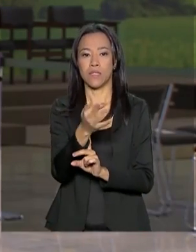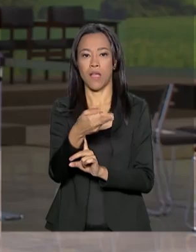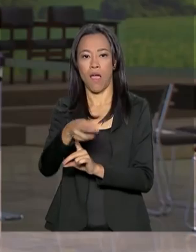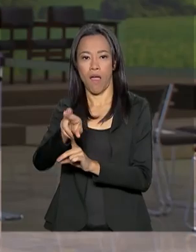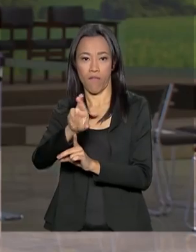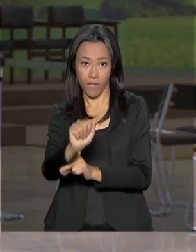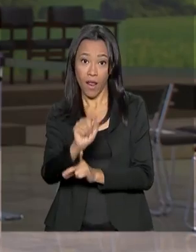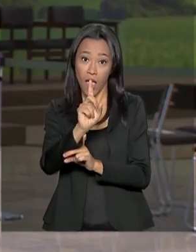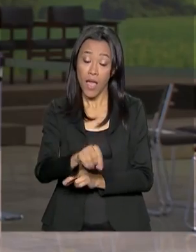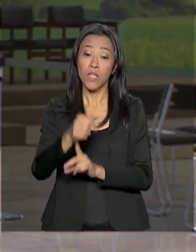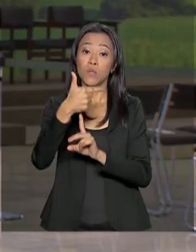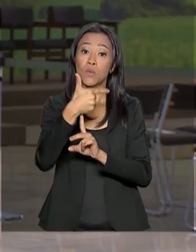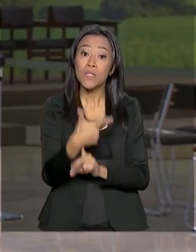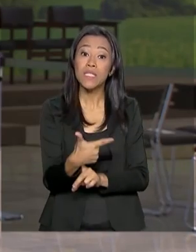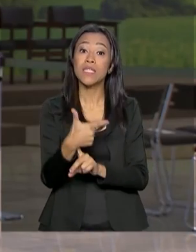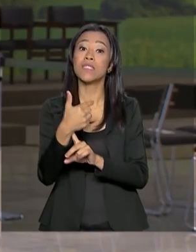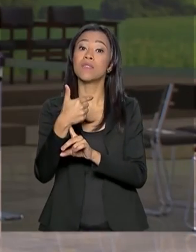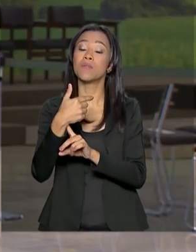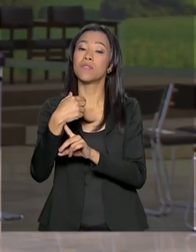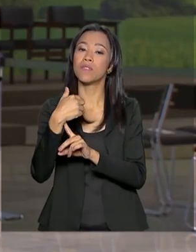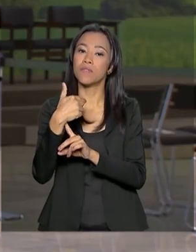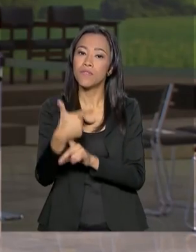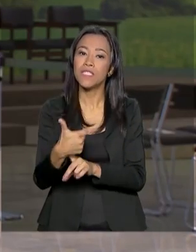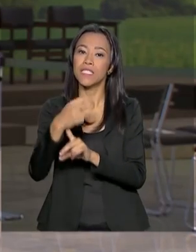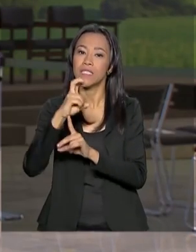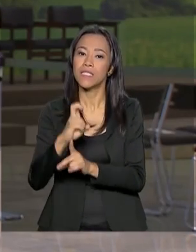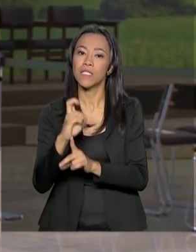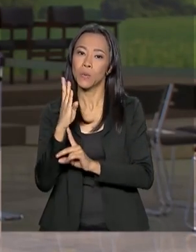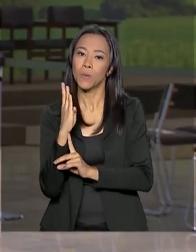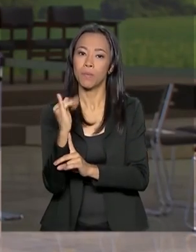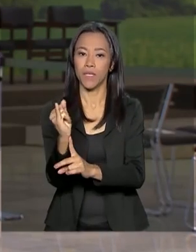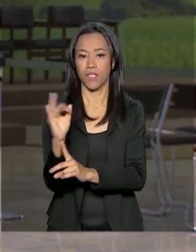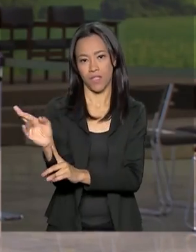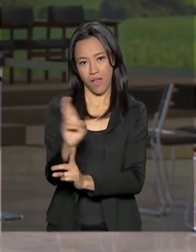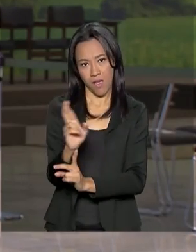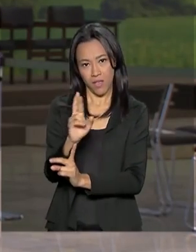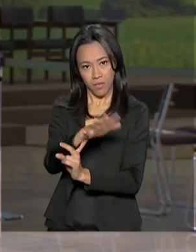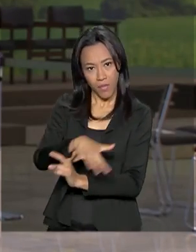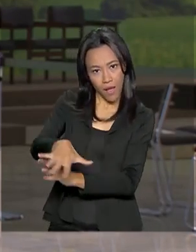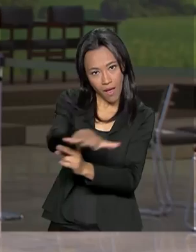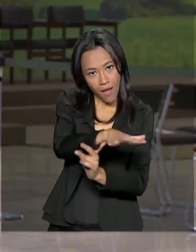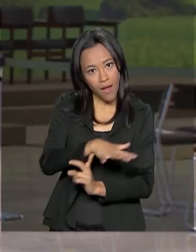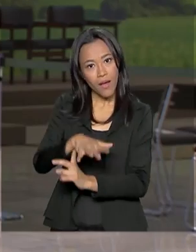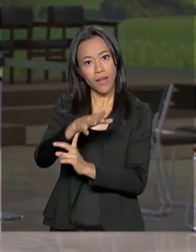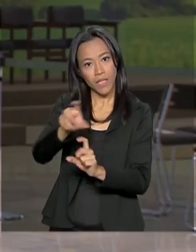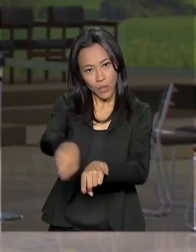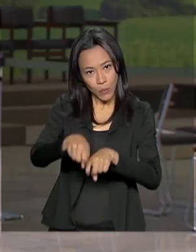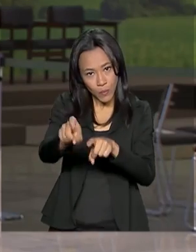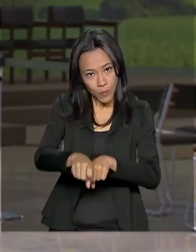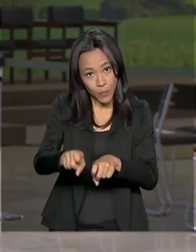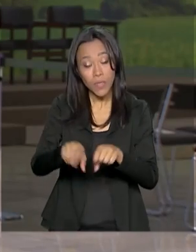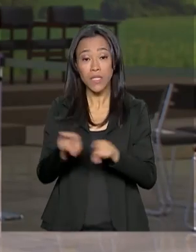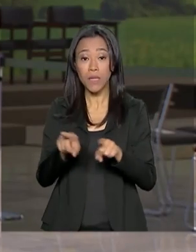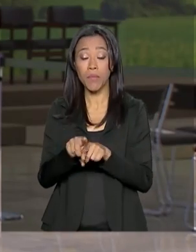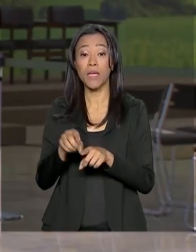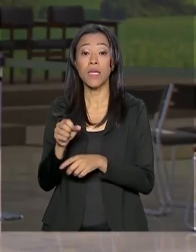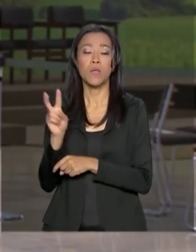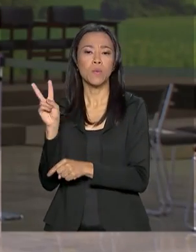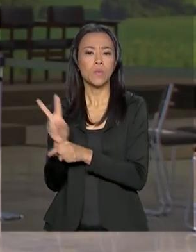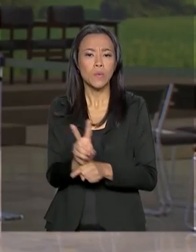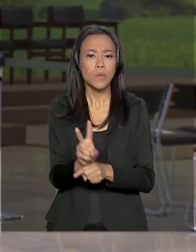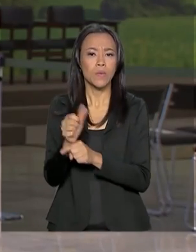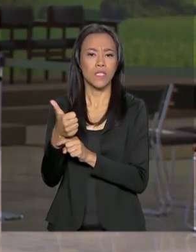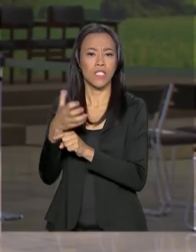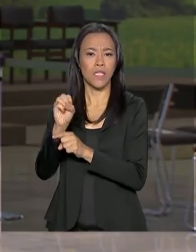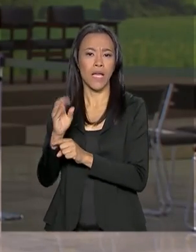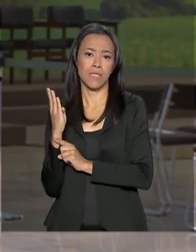225 bilhões de reais para a agricultura brasileira, além do crédito suplementar de 10 bilhões de reais. Segundo o